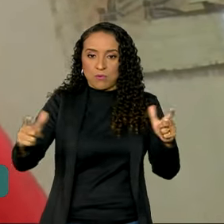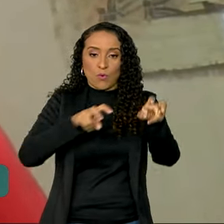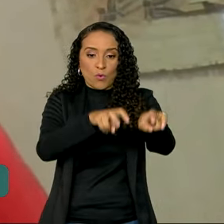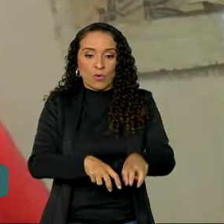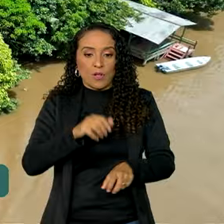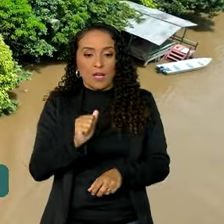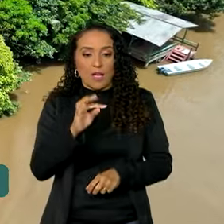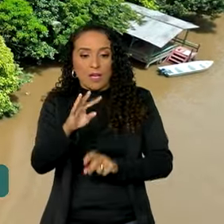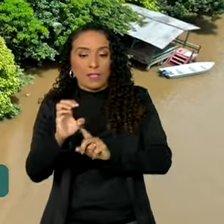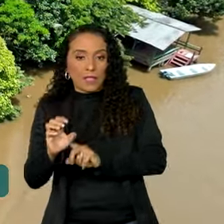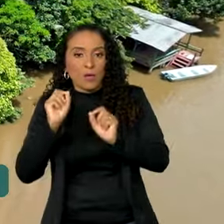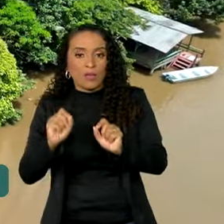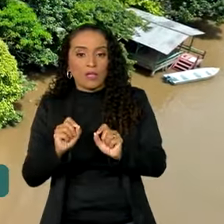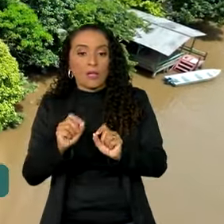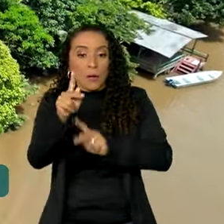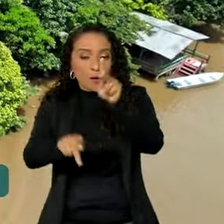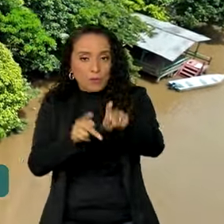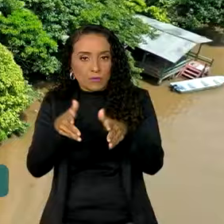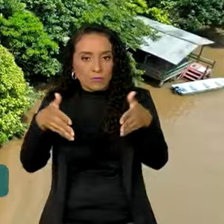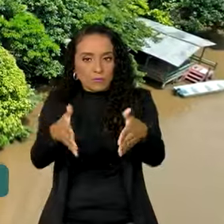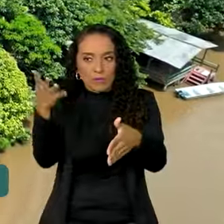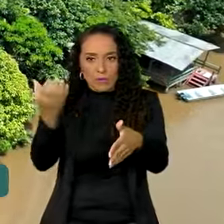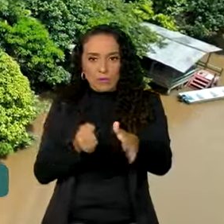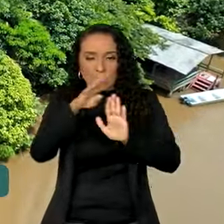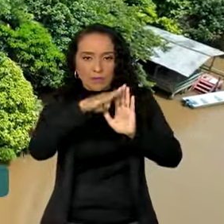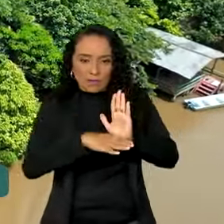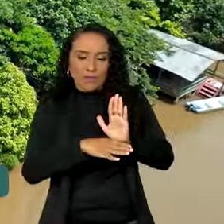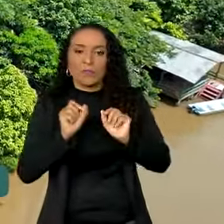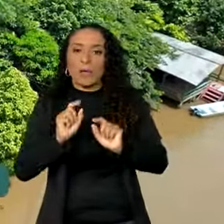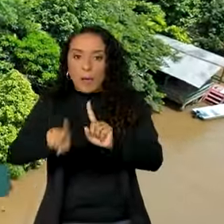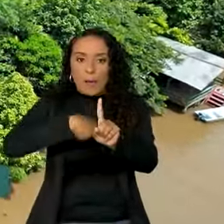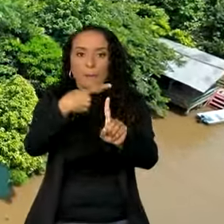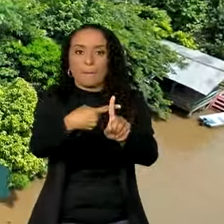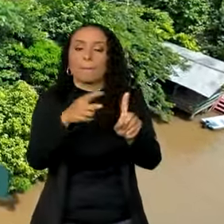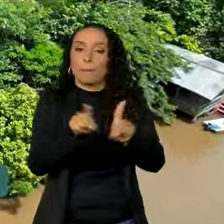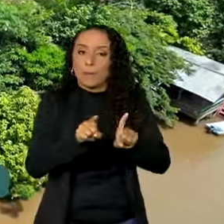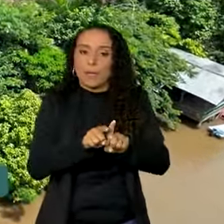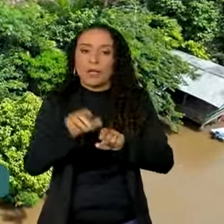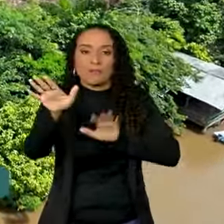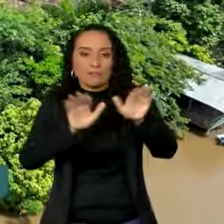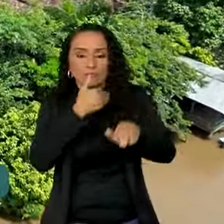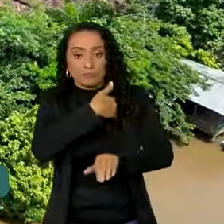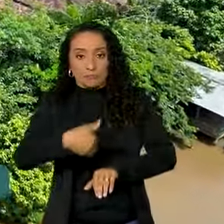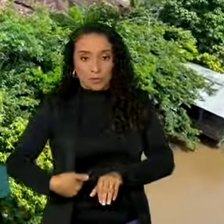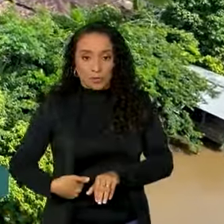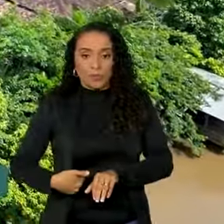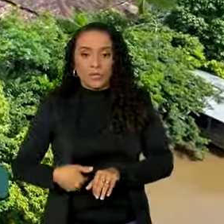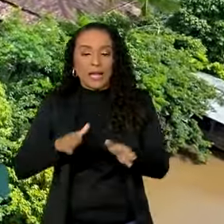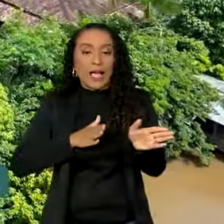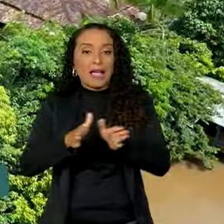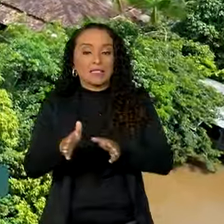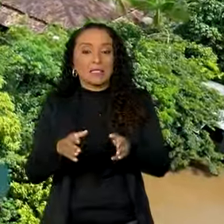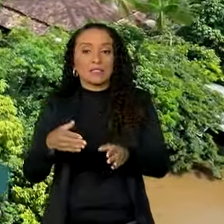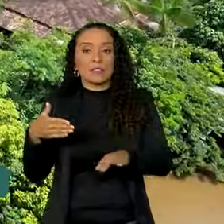até para esse público beneficiário do programa, além também de chamadas públicas de acesso